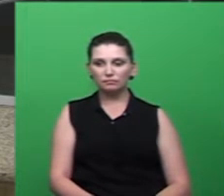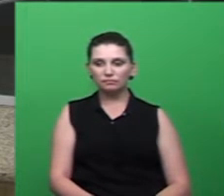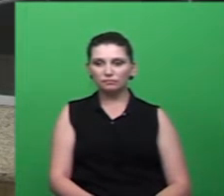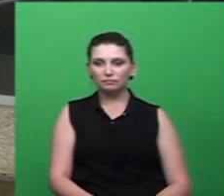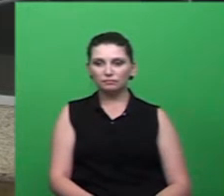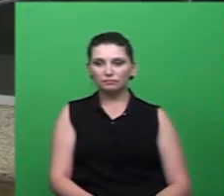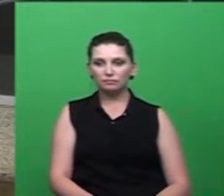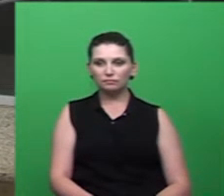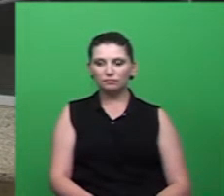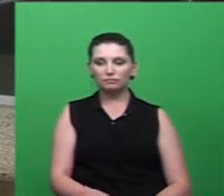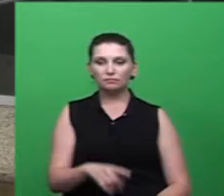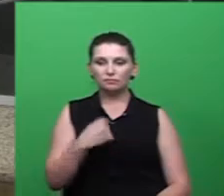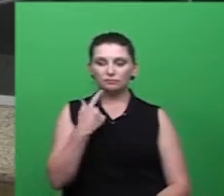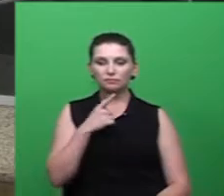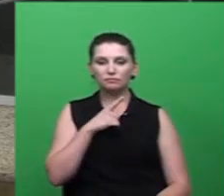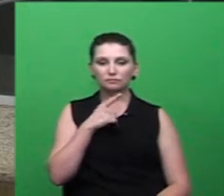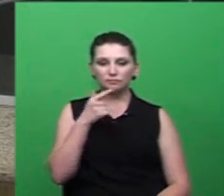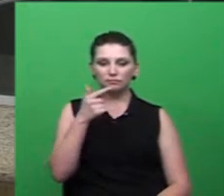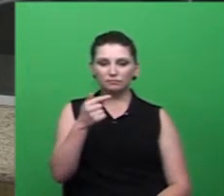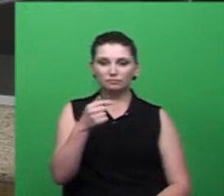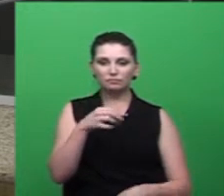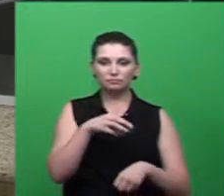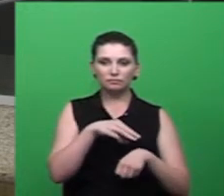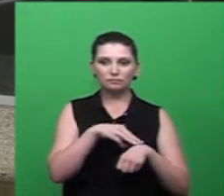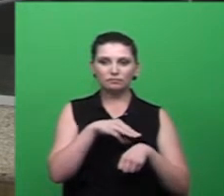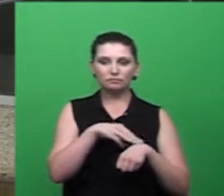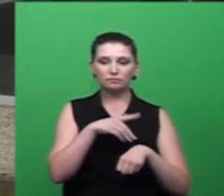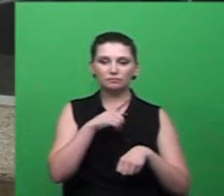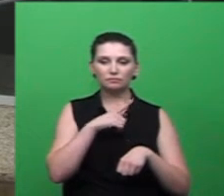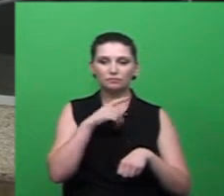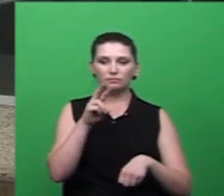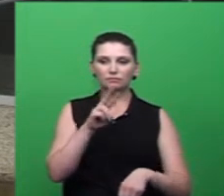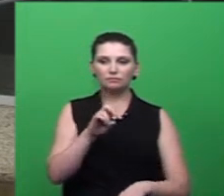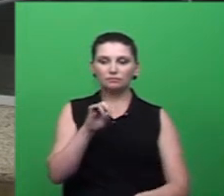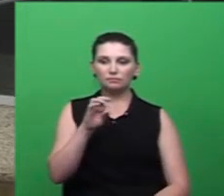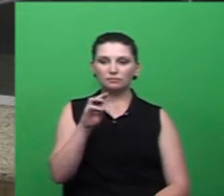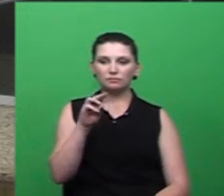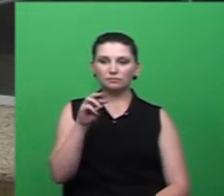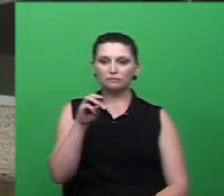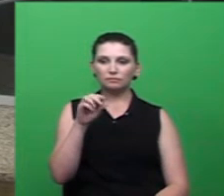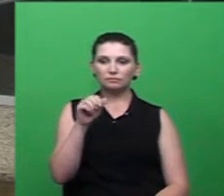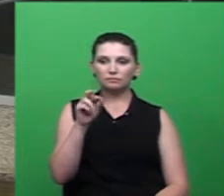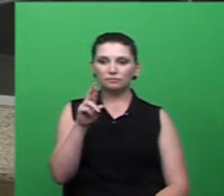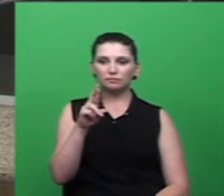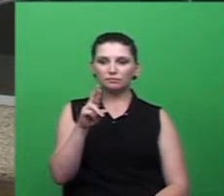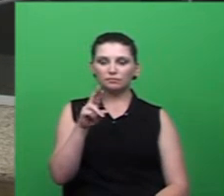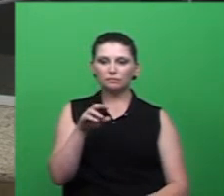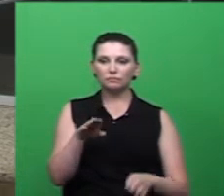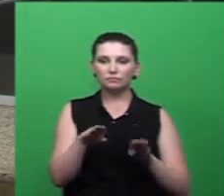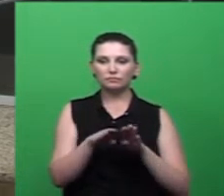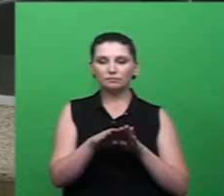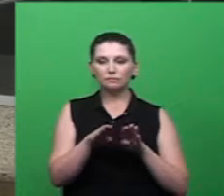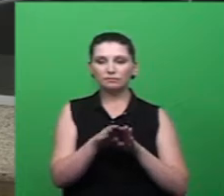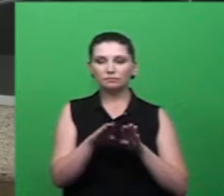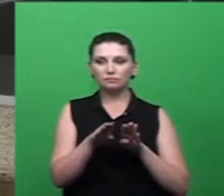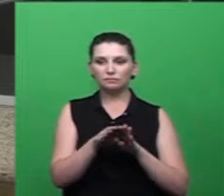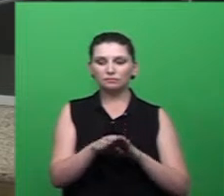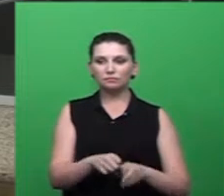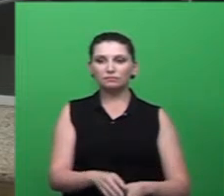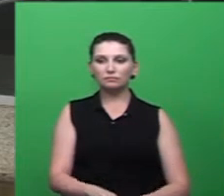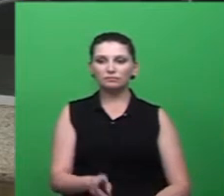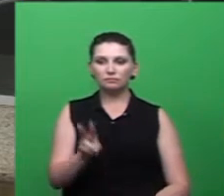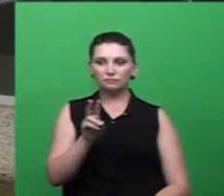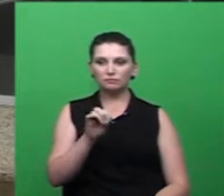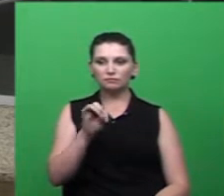nós dispomos ainda de 7 minutos temos inscrito o vereador Itamar da Silva e então o vereador Itamar da